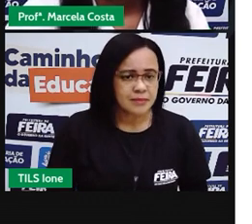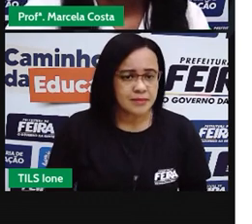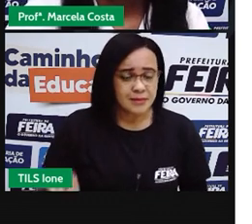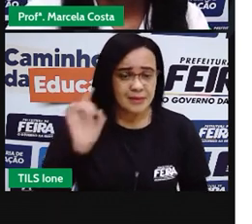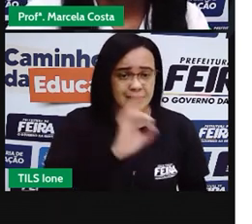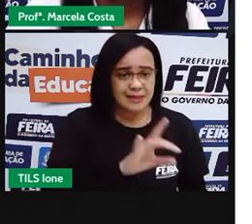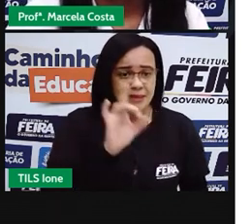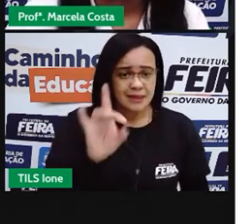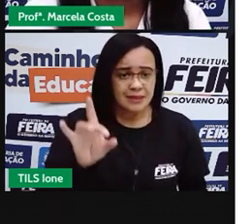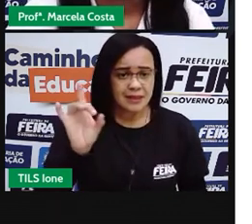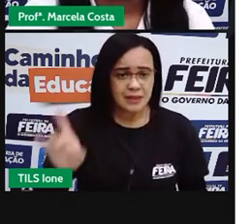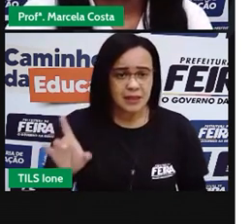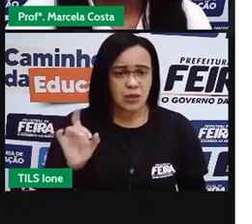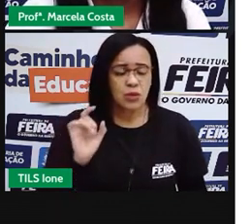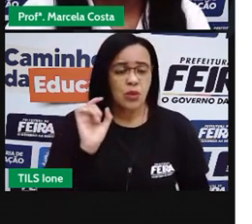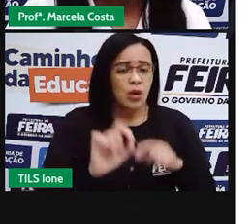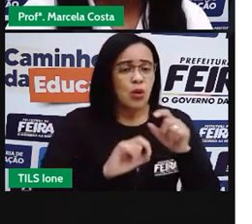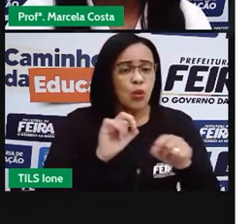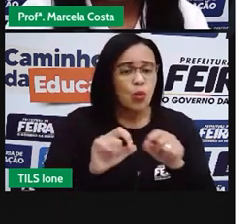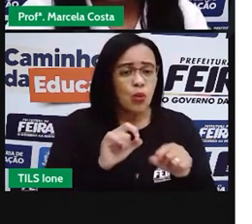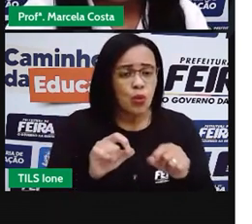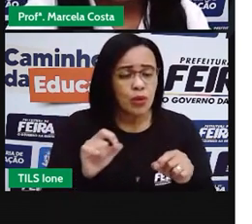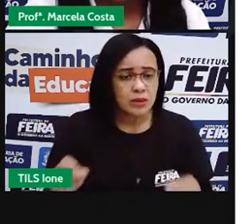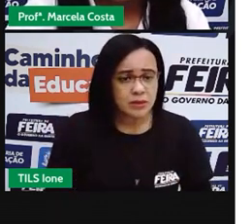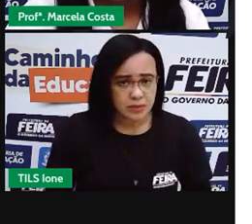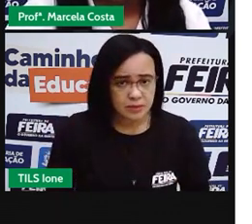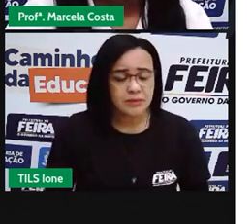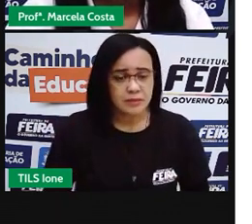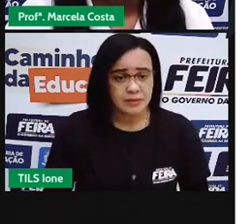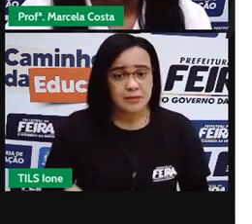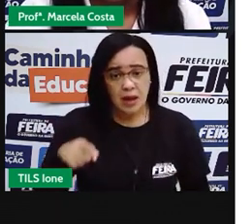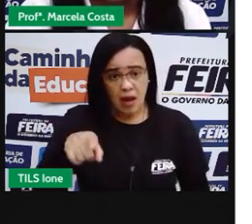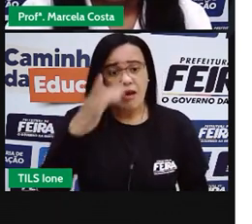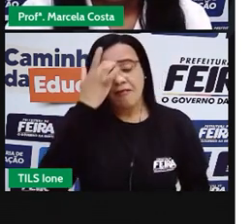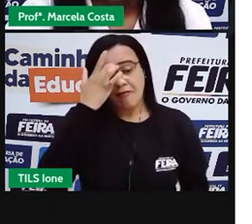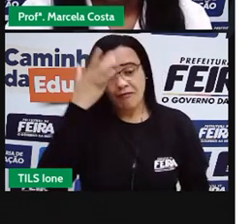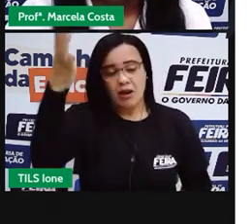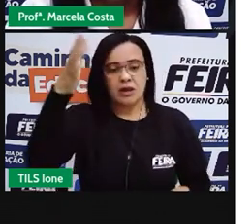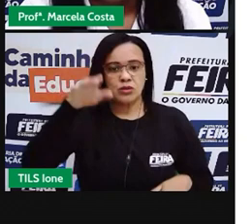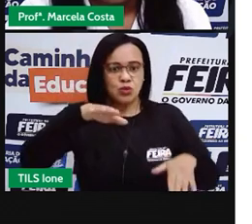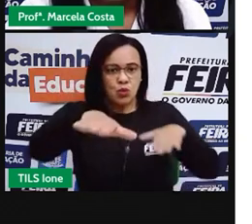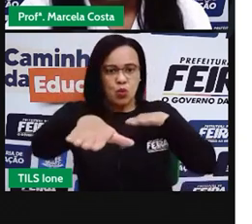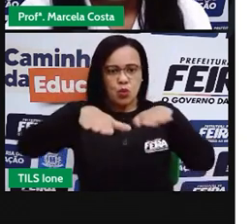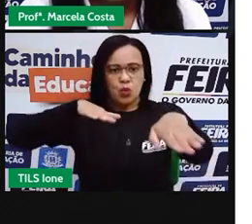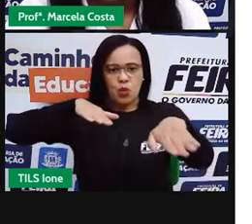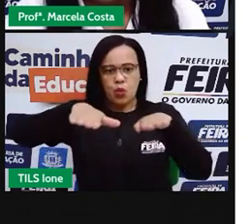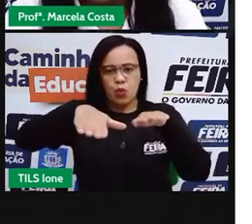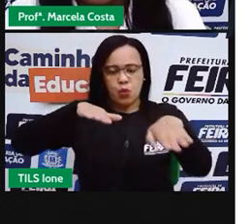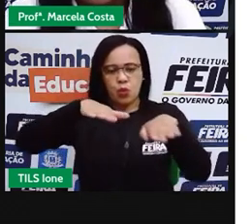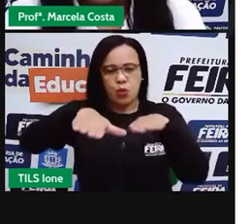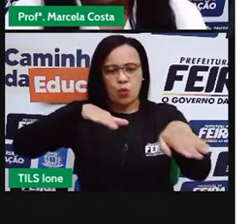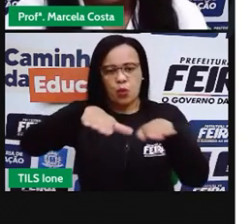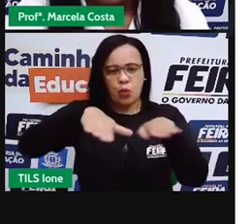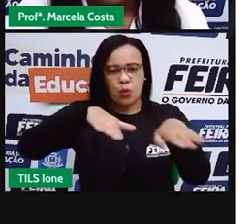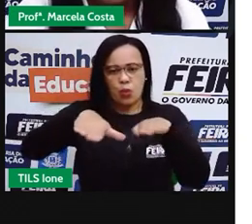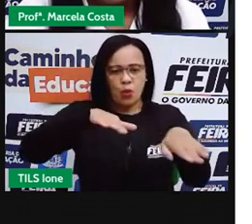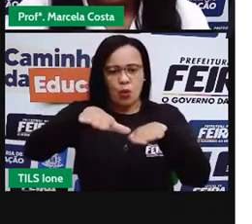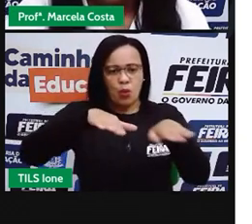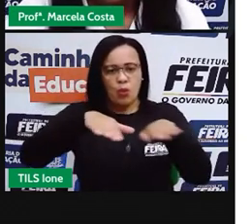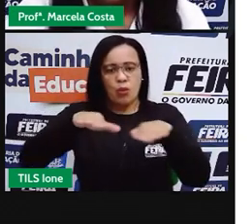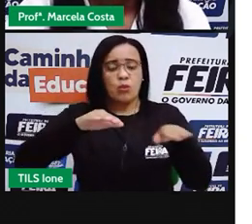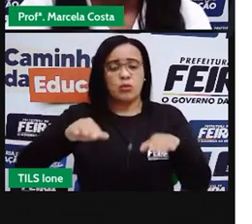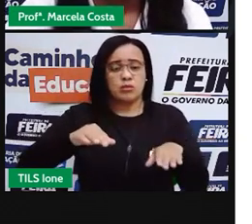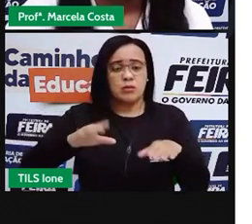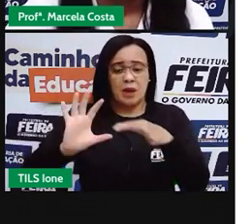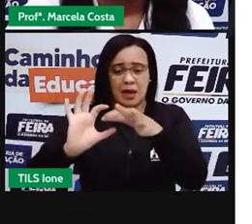o transporte, a ligação com várias avenidas.